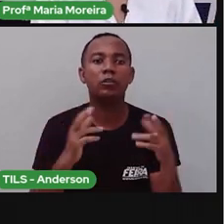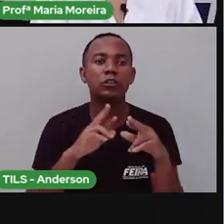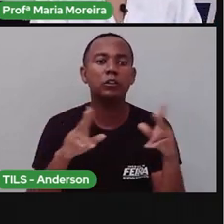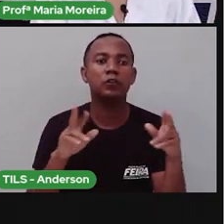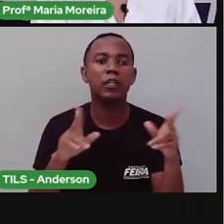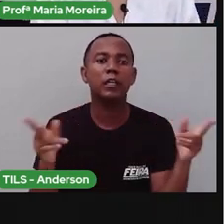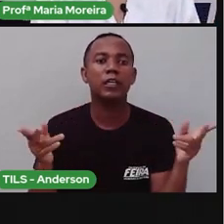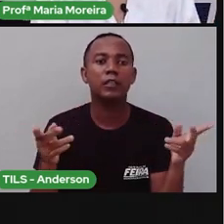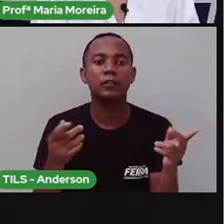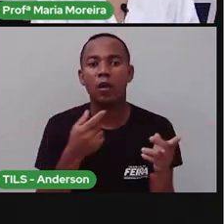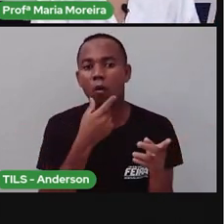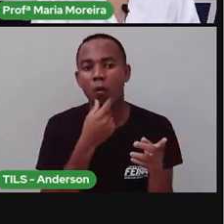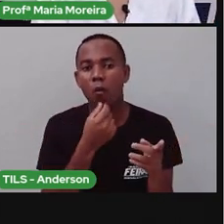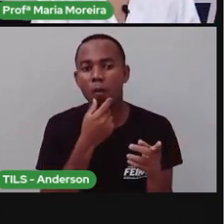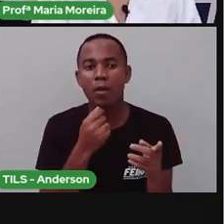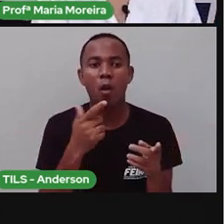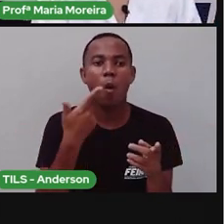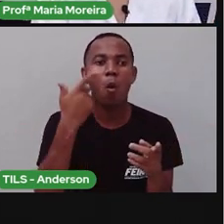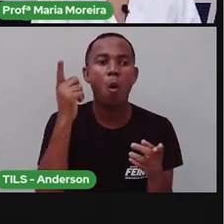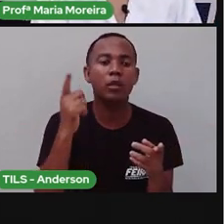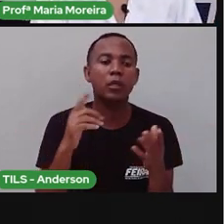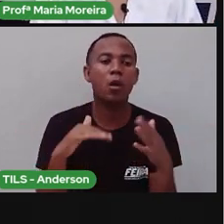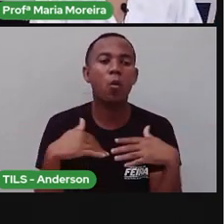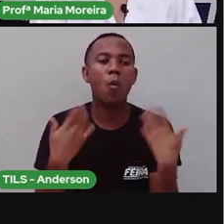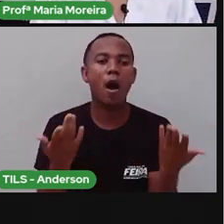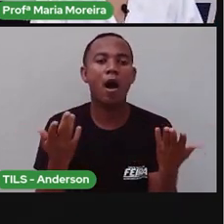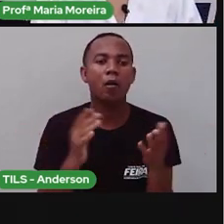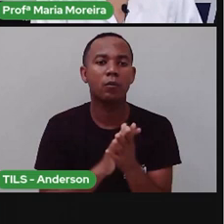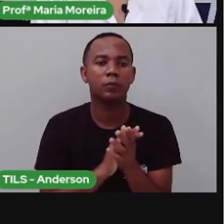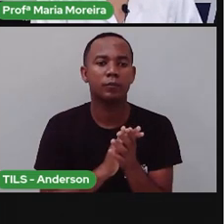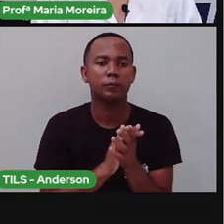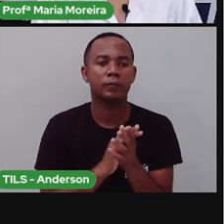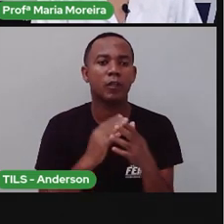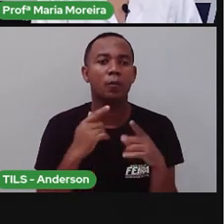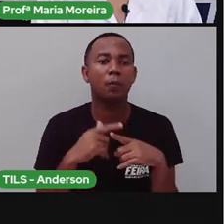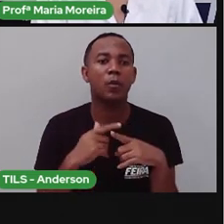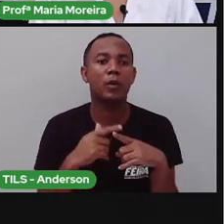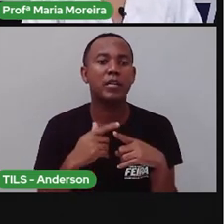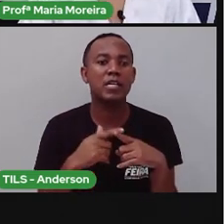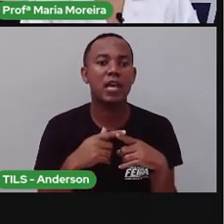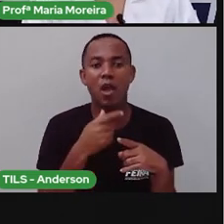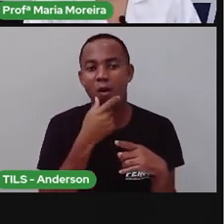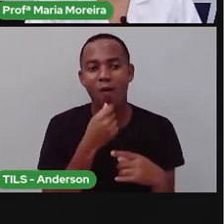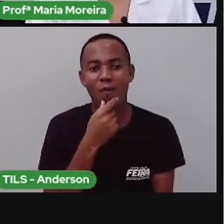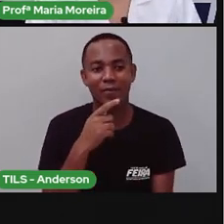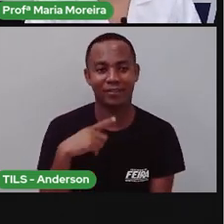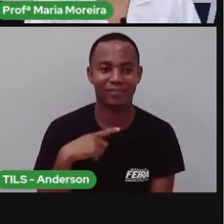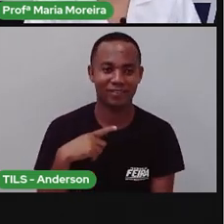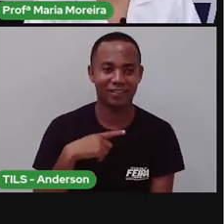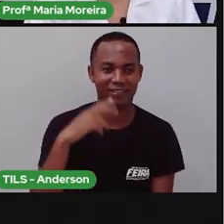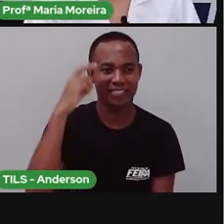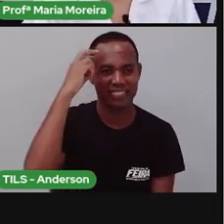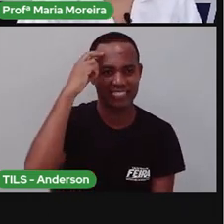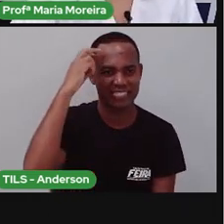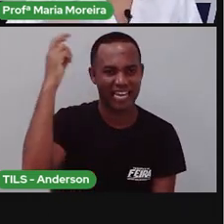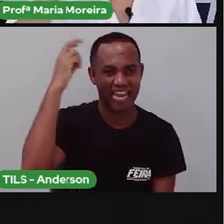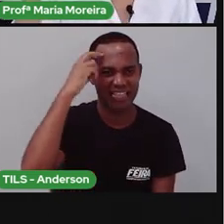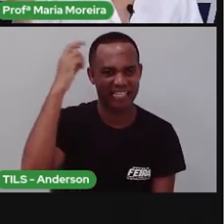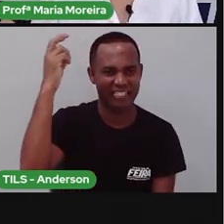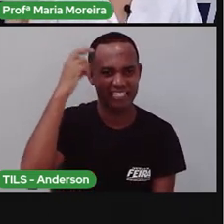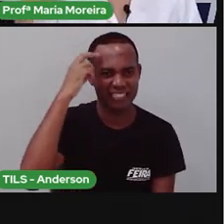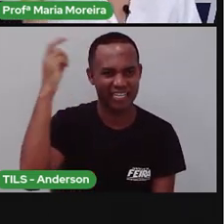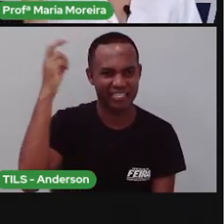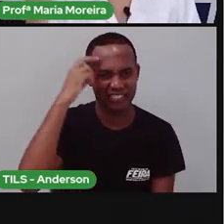do homem para esses outros animais, né? Porque ele tem o quê? Inteligência. Então, esqueçam